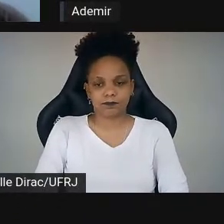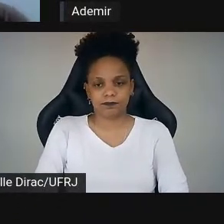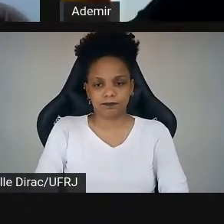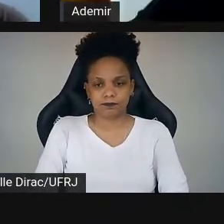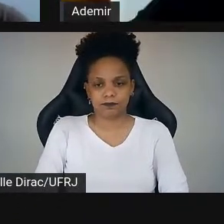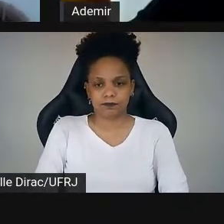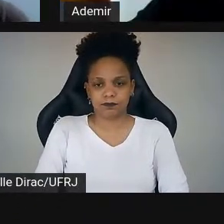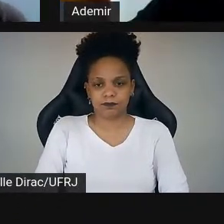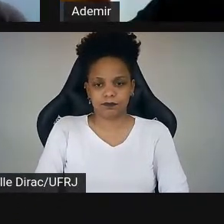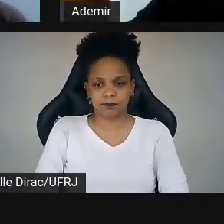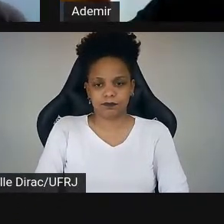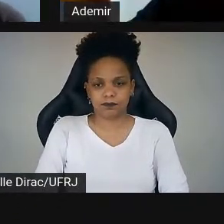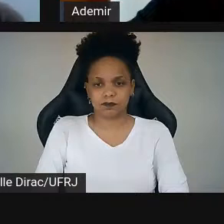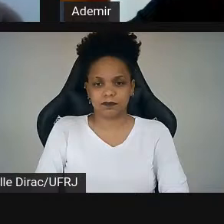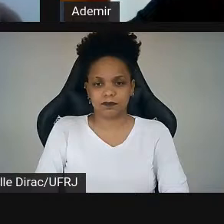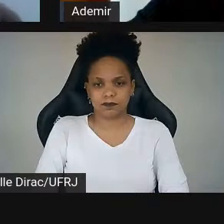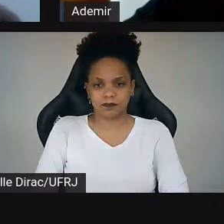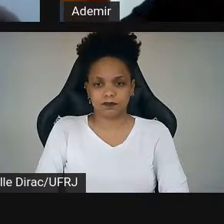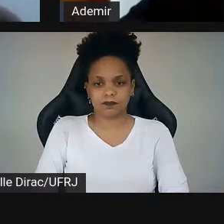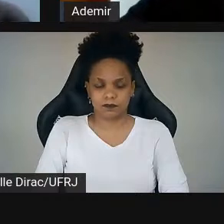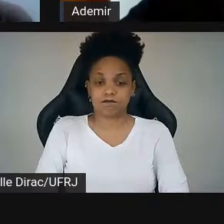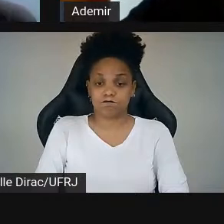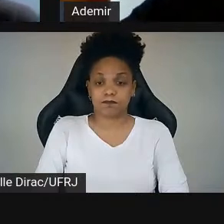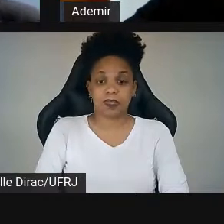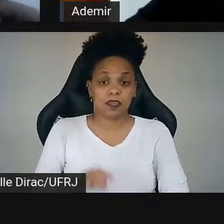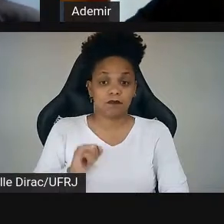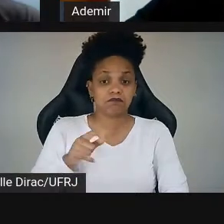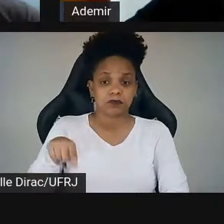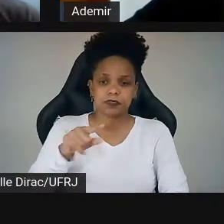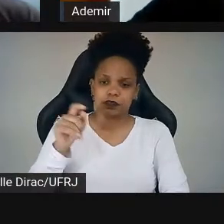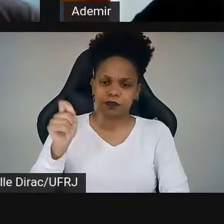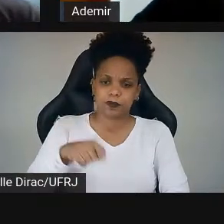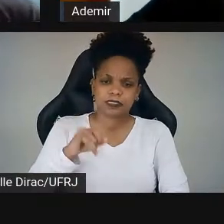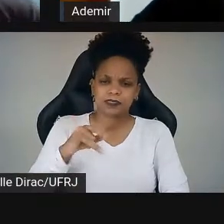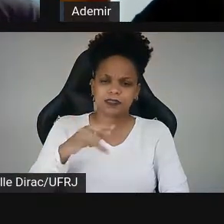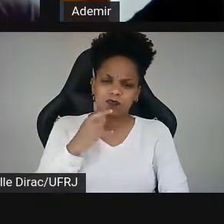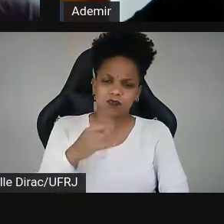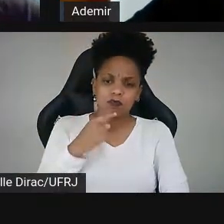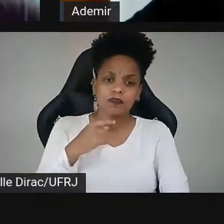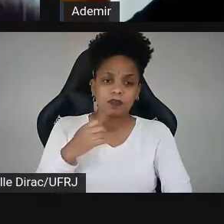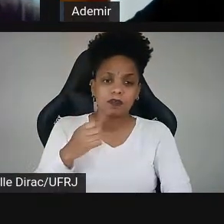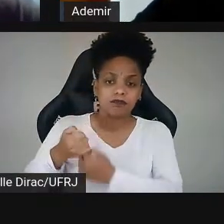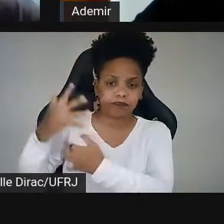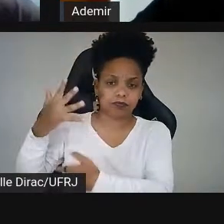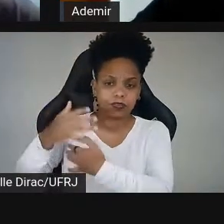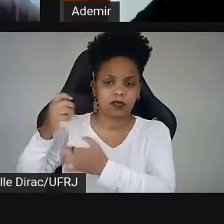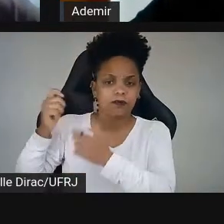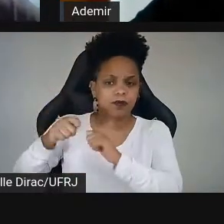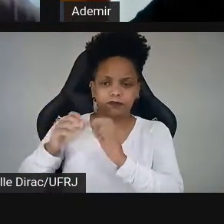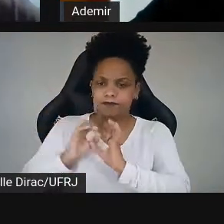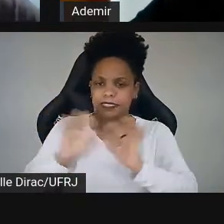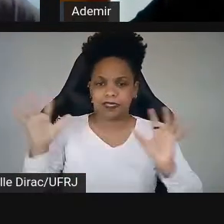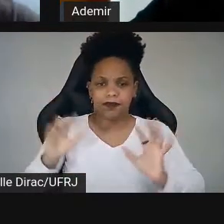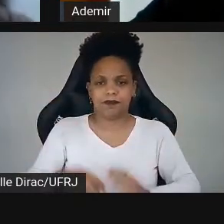deixou... Enquanto isso, pessoal, vocês podem ir colocando as dúvidas de vocês no chat, tá? Fiquem à vontade.